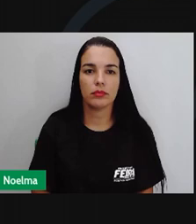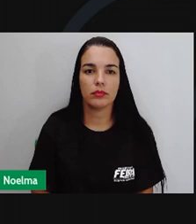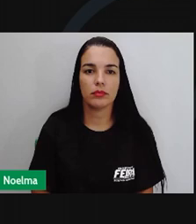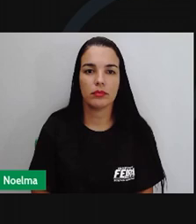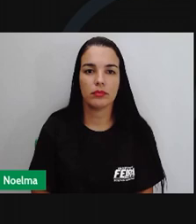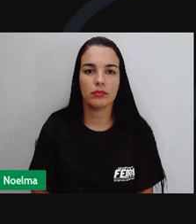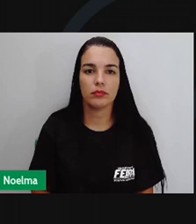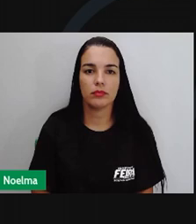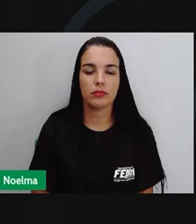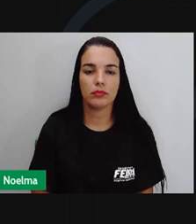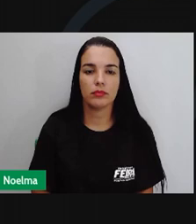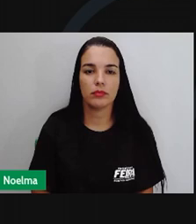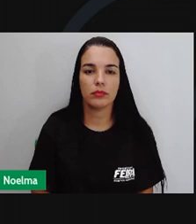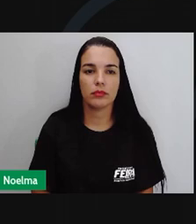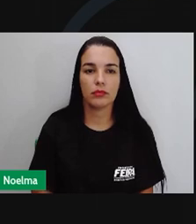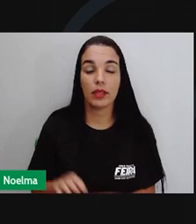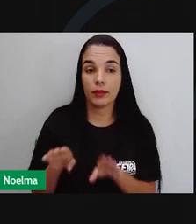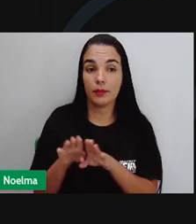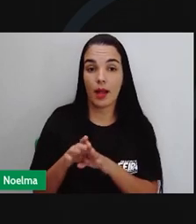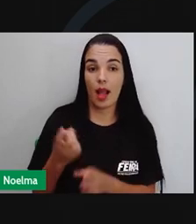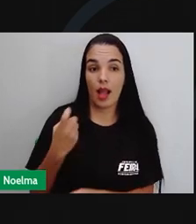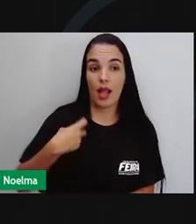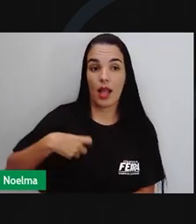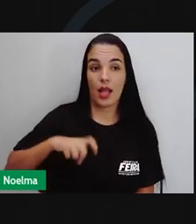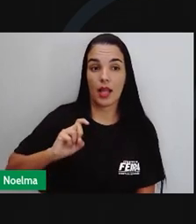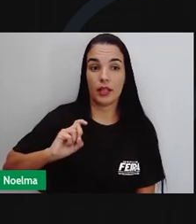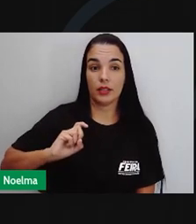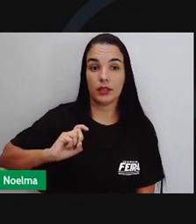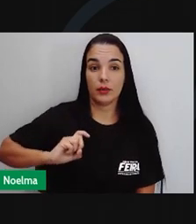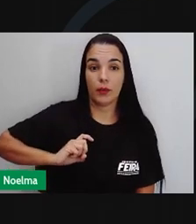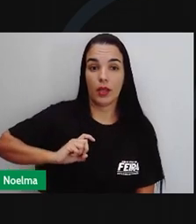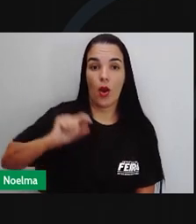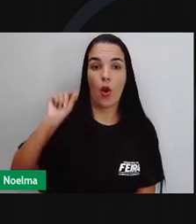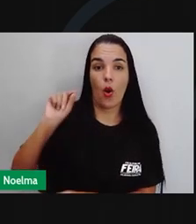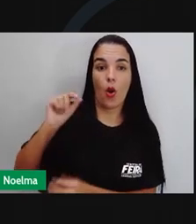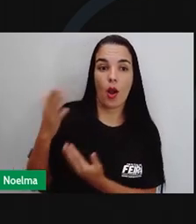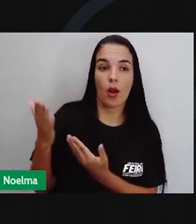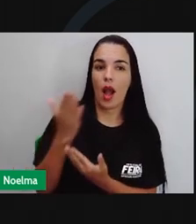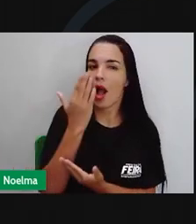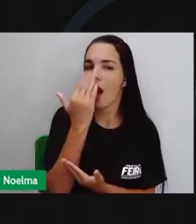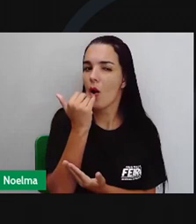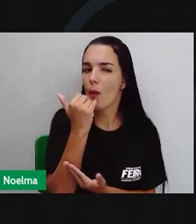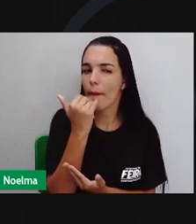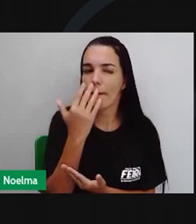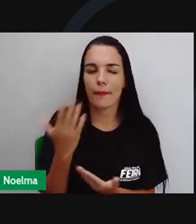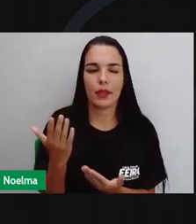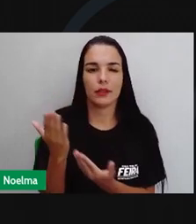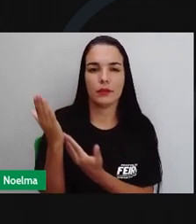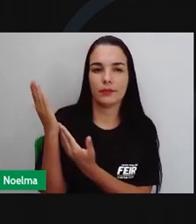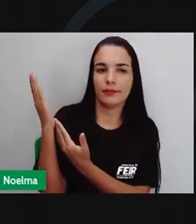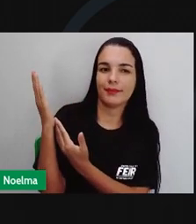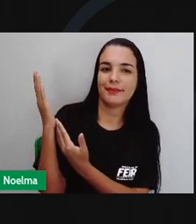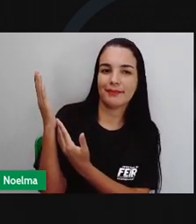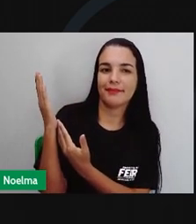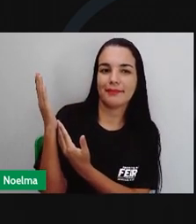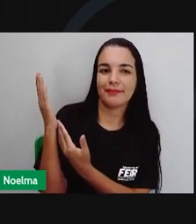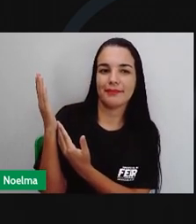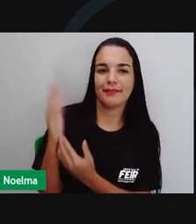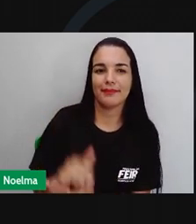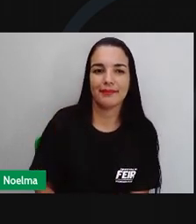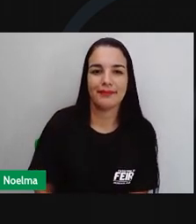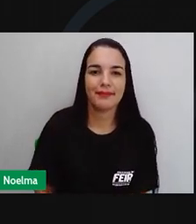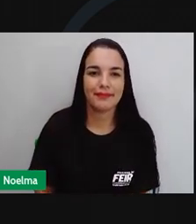Dos espanhóis, herdamos a paella, um prato à base de arroz e frutos do mar, croquetes, churros e entre outros.